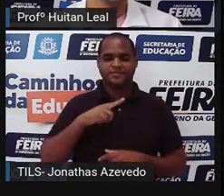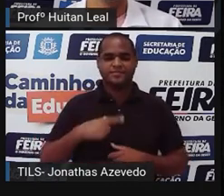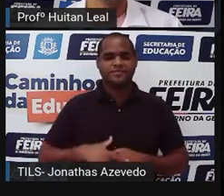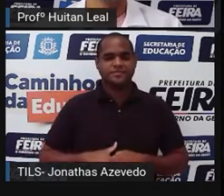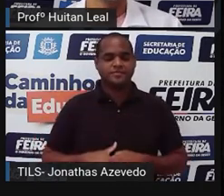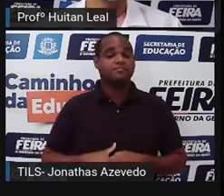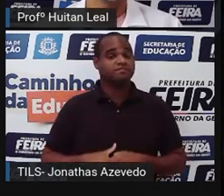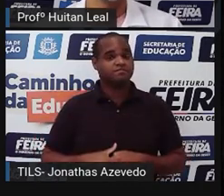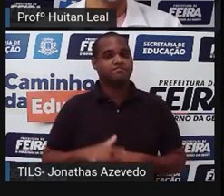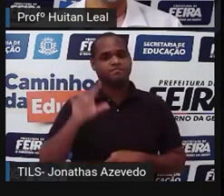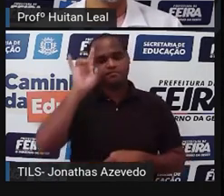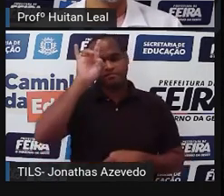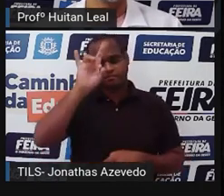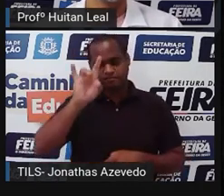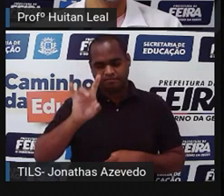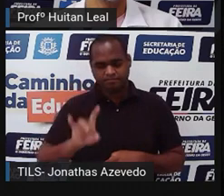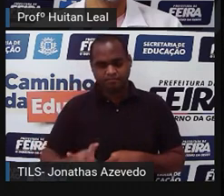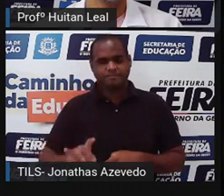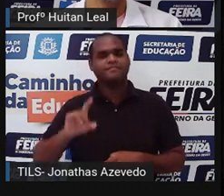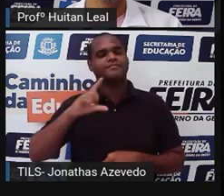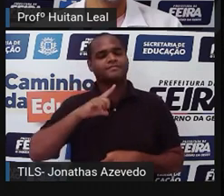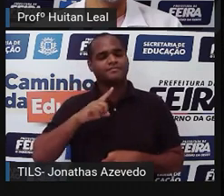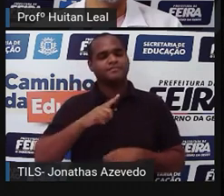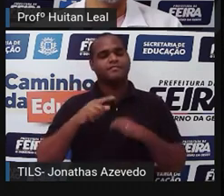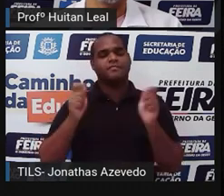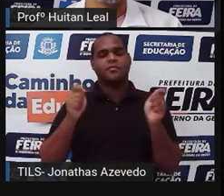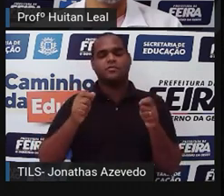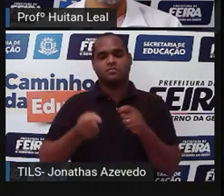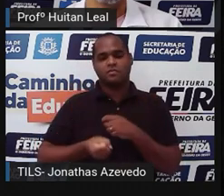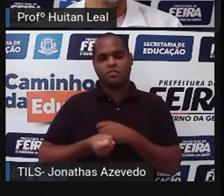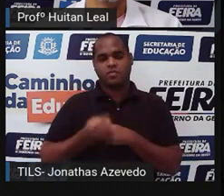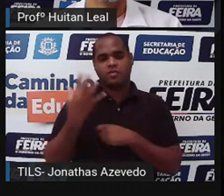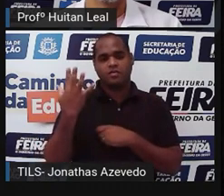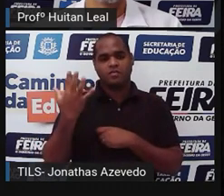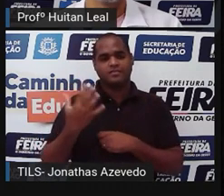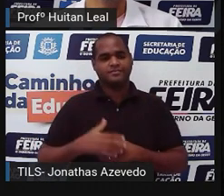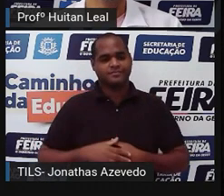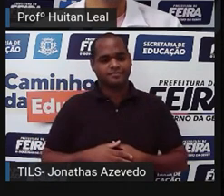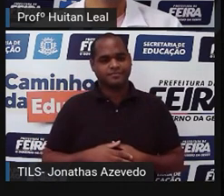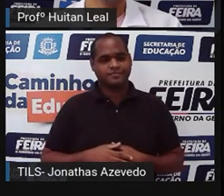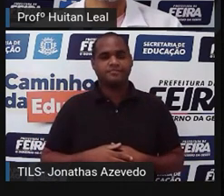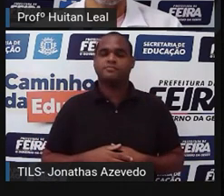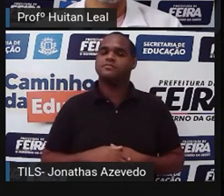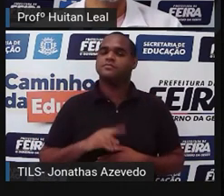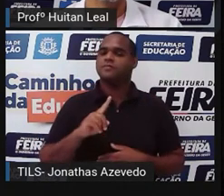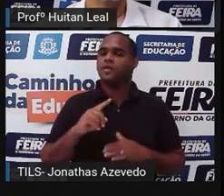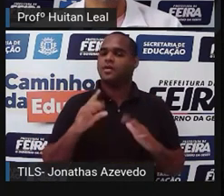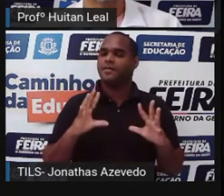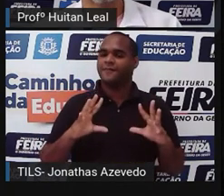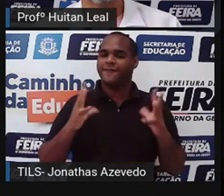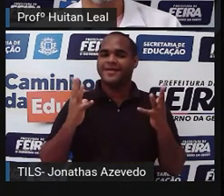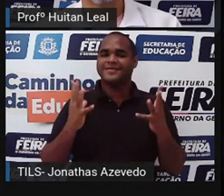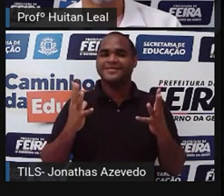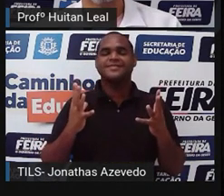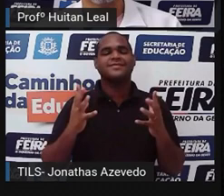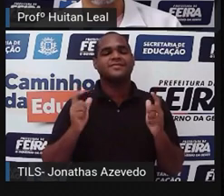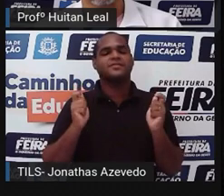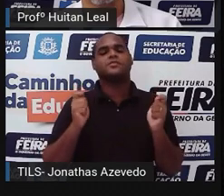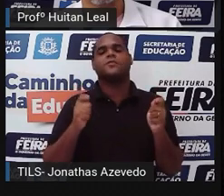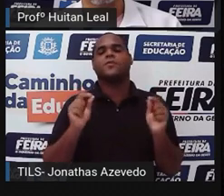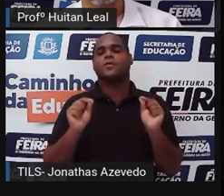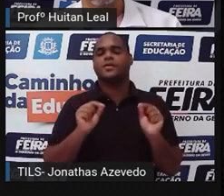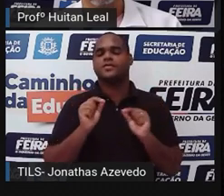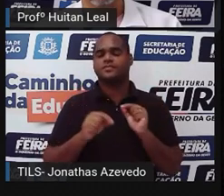os tipos de contos são inúmeros. E o conto fantástico? O que é, afinal, o conto